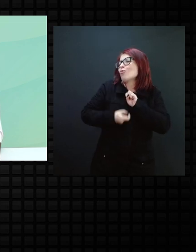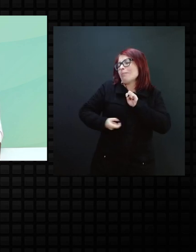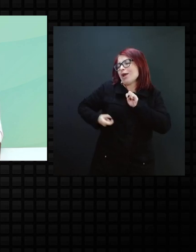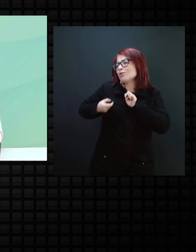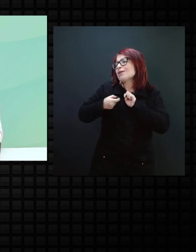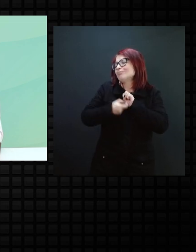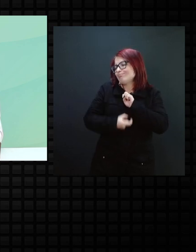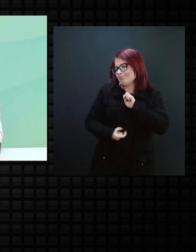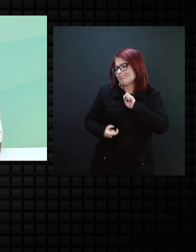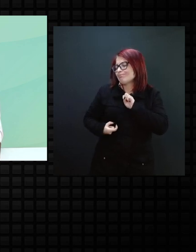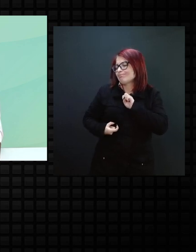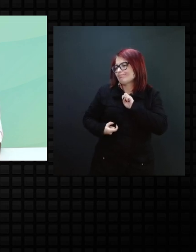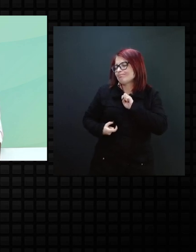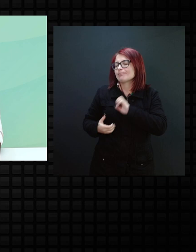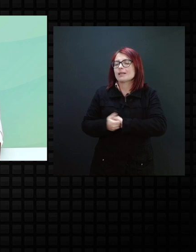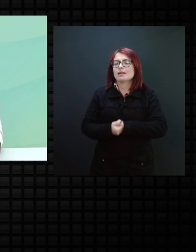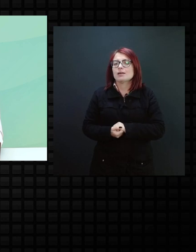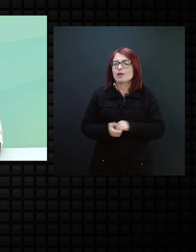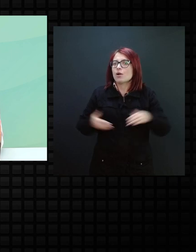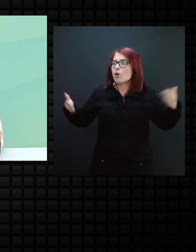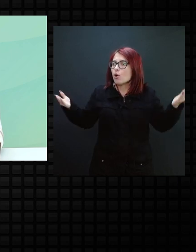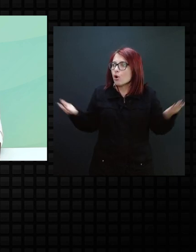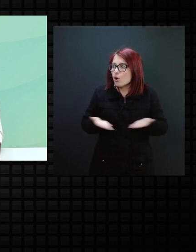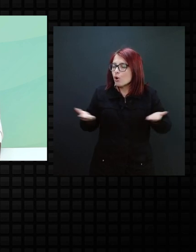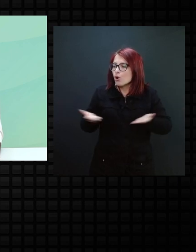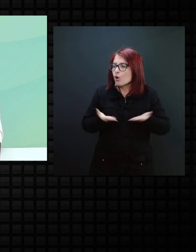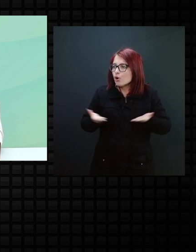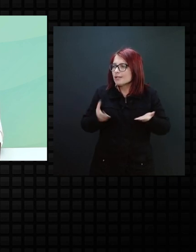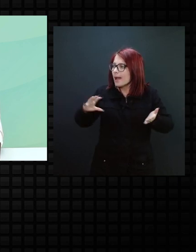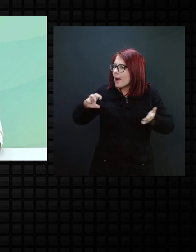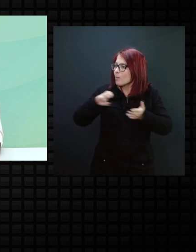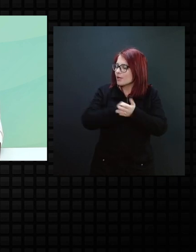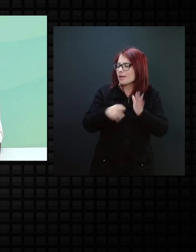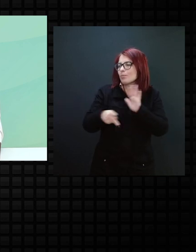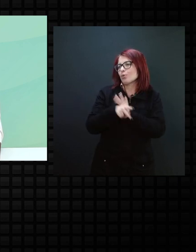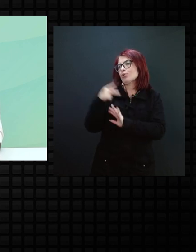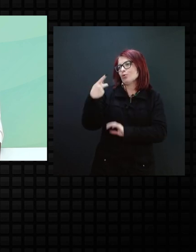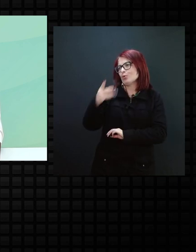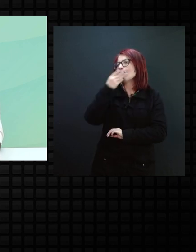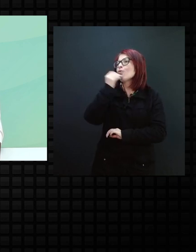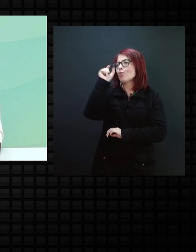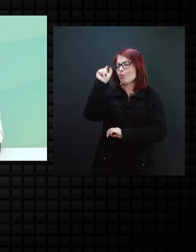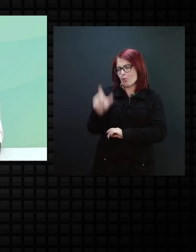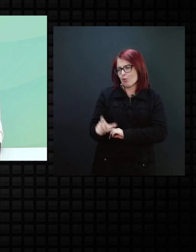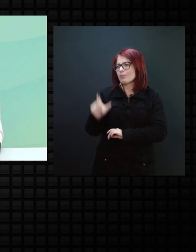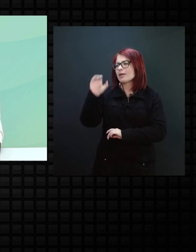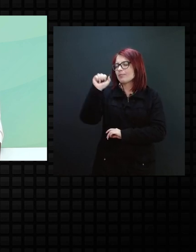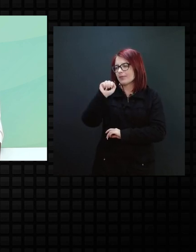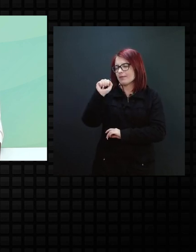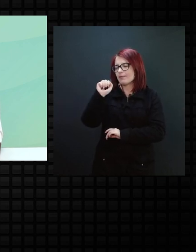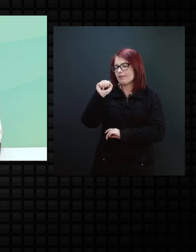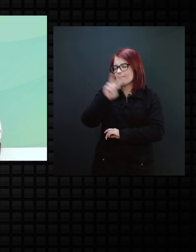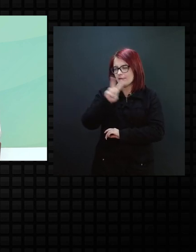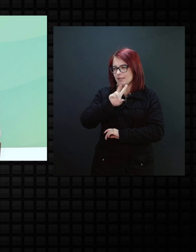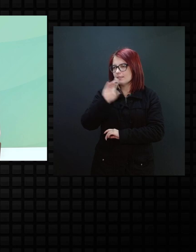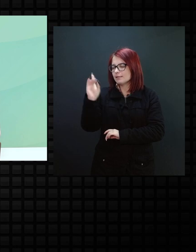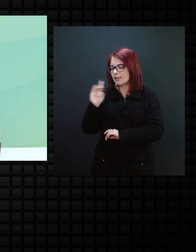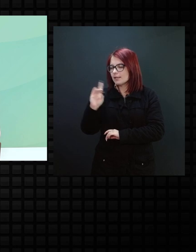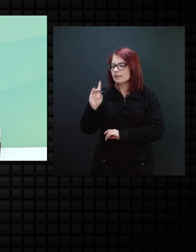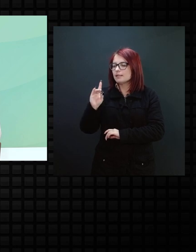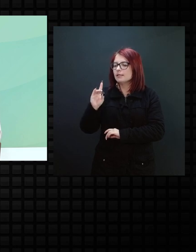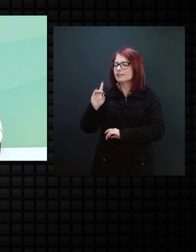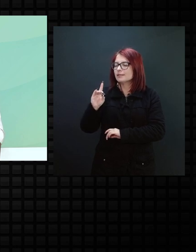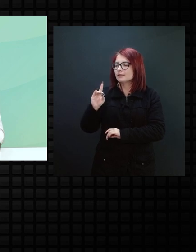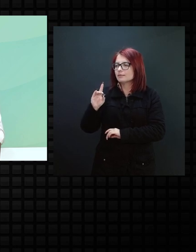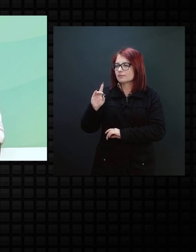rubéola congênita, né, mas hoje a abordagem de Van Dyke, eu acredito, como você acabou de explicitar ali, que a Ellen